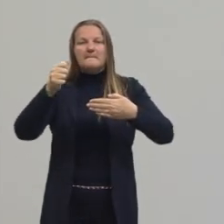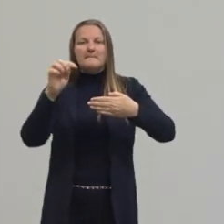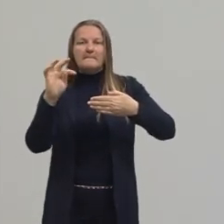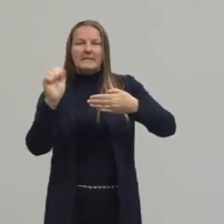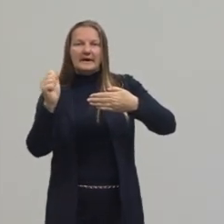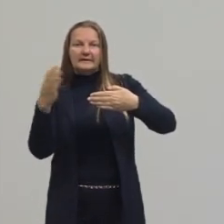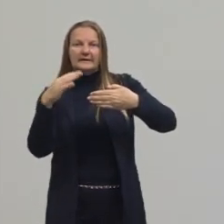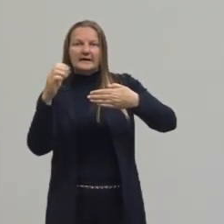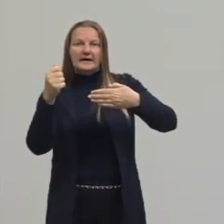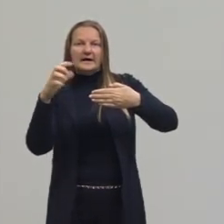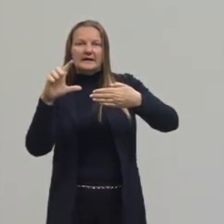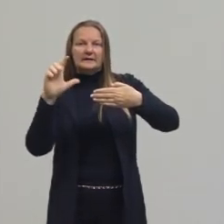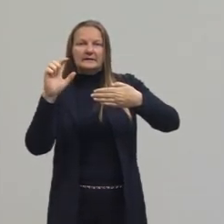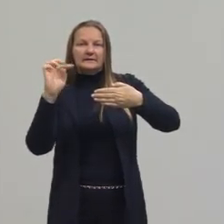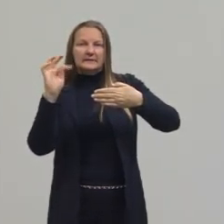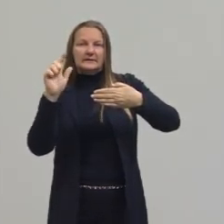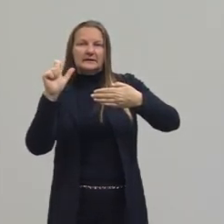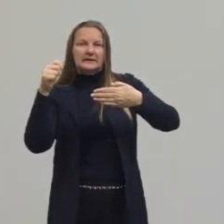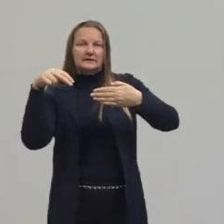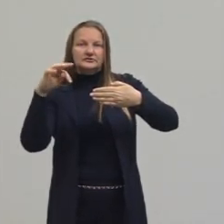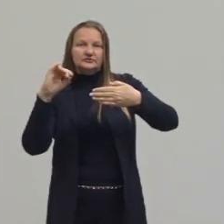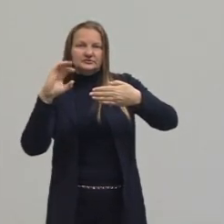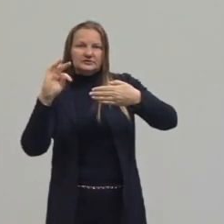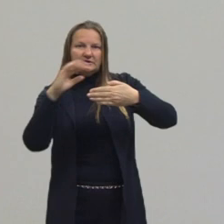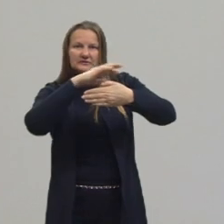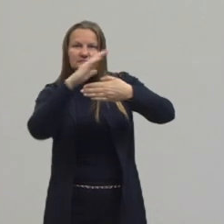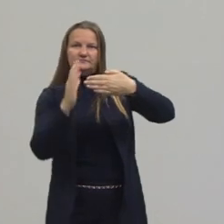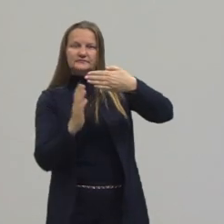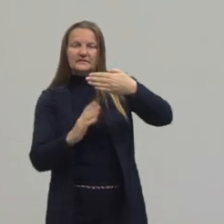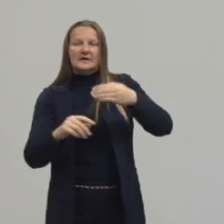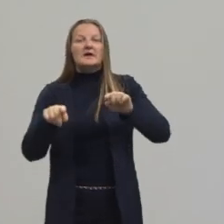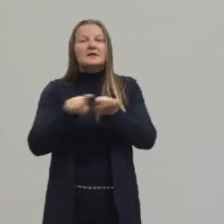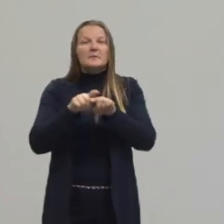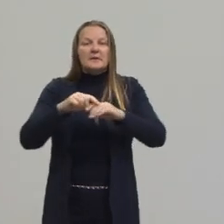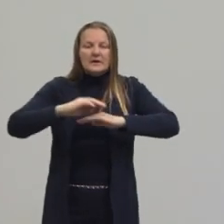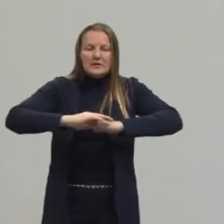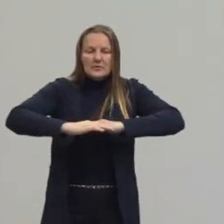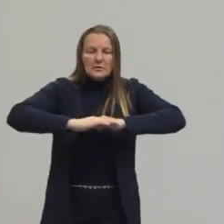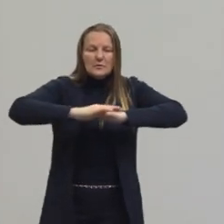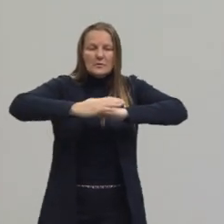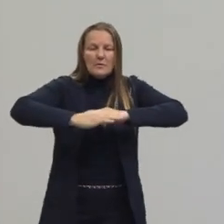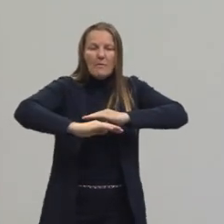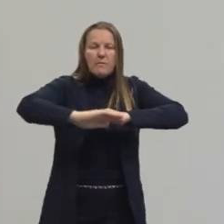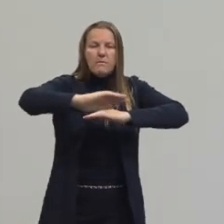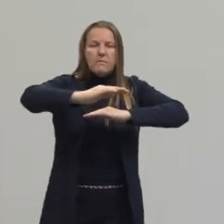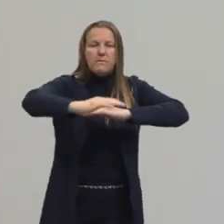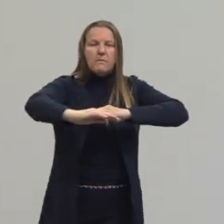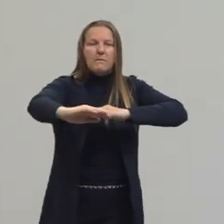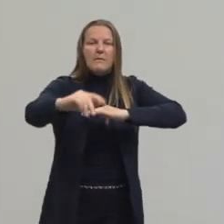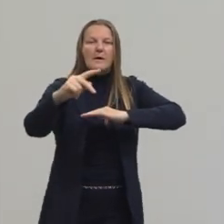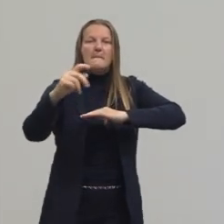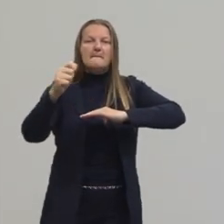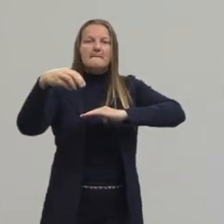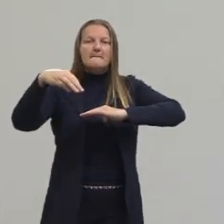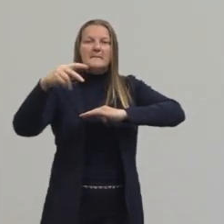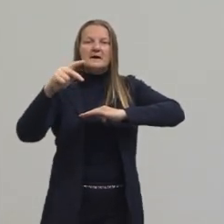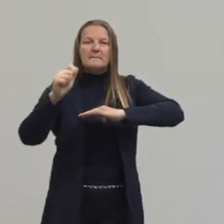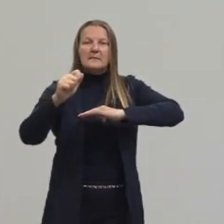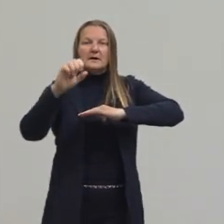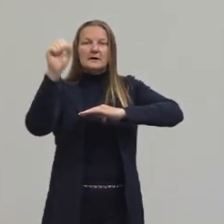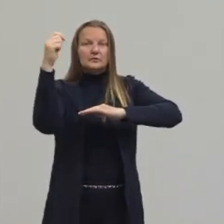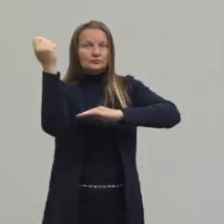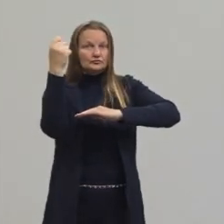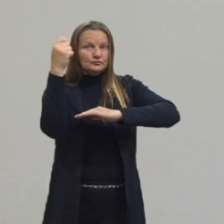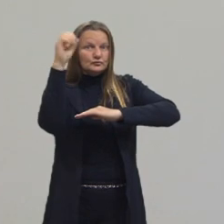Atlântico. Depois, nós temos o nosso querido Pampa, né, que é específico ali do sul do país,